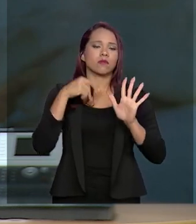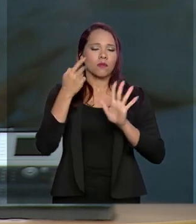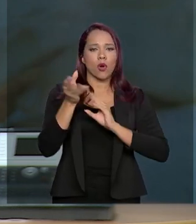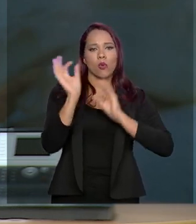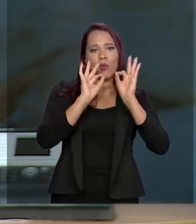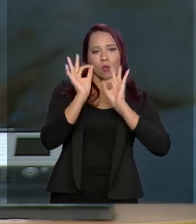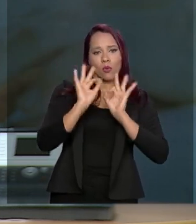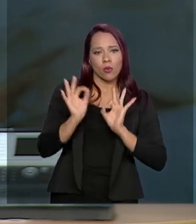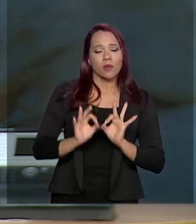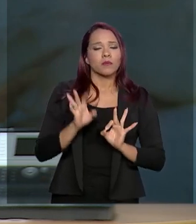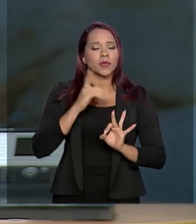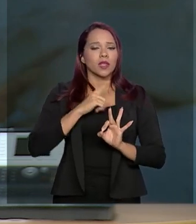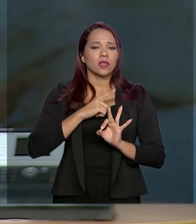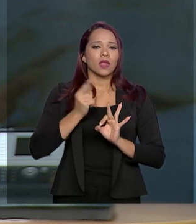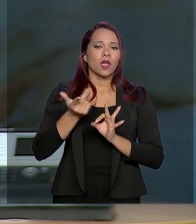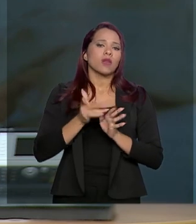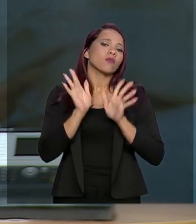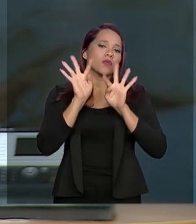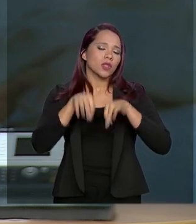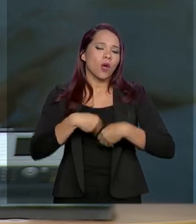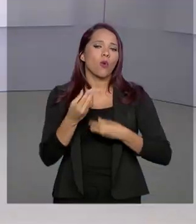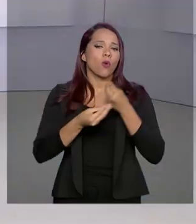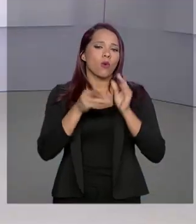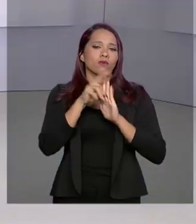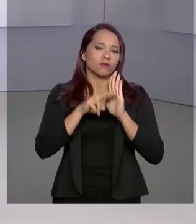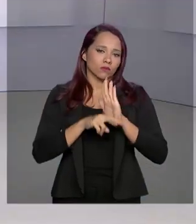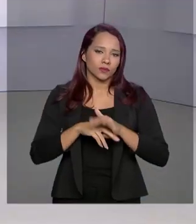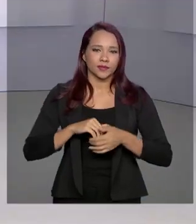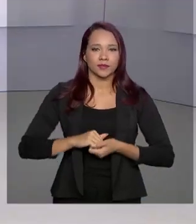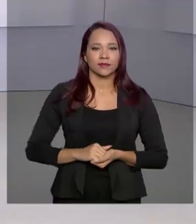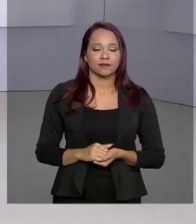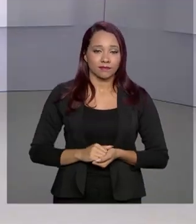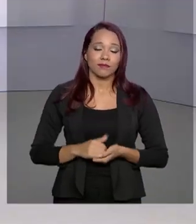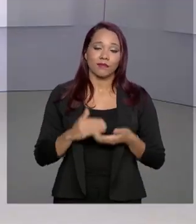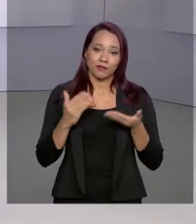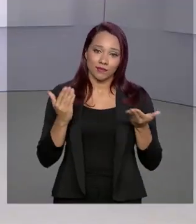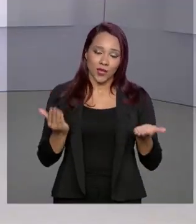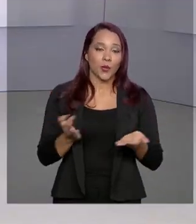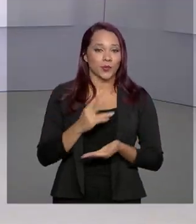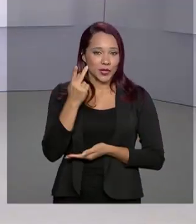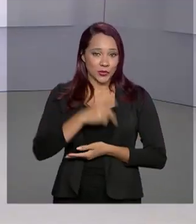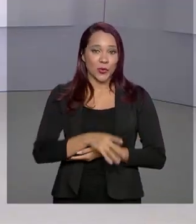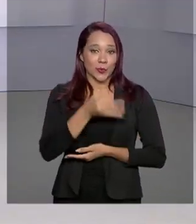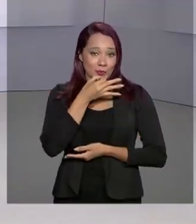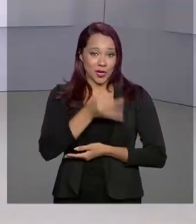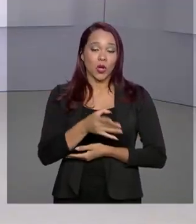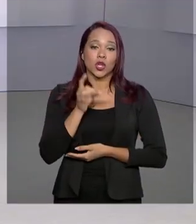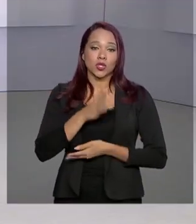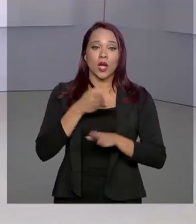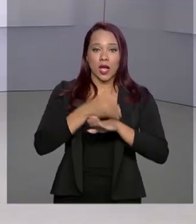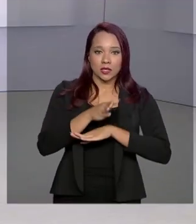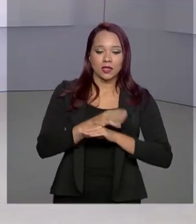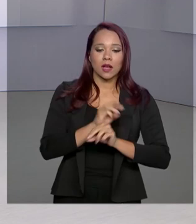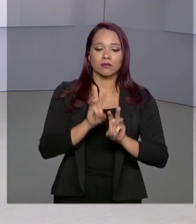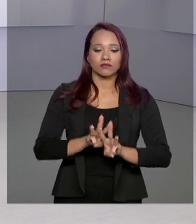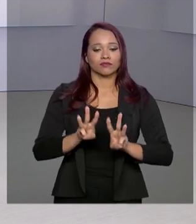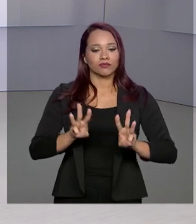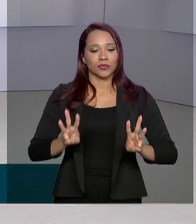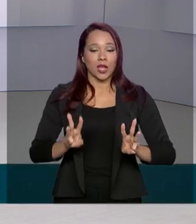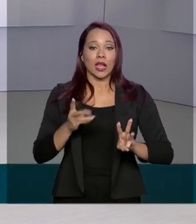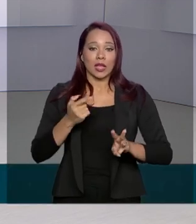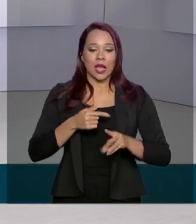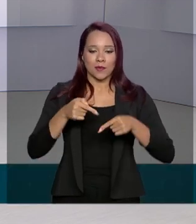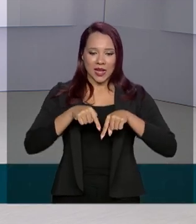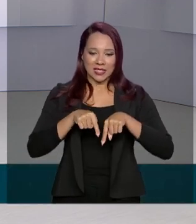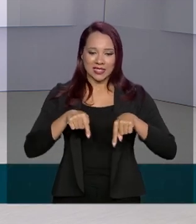a gente chega num desenho final da regulação. Bom, e para deixar a sua opinião, basta acessar a consulta pública no